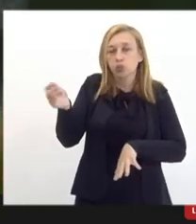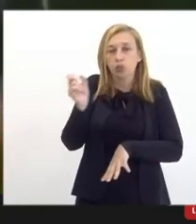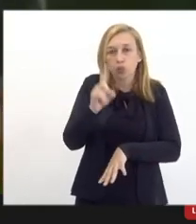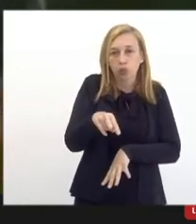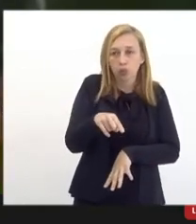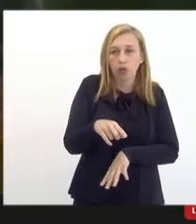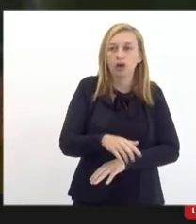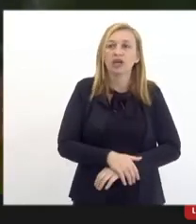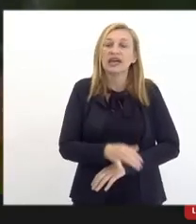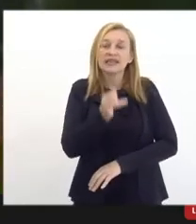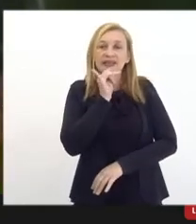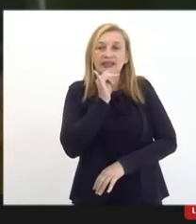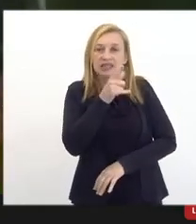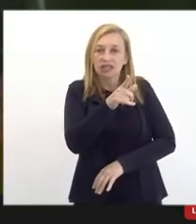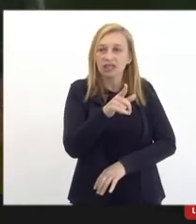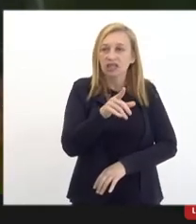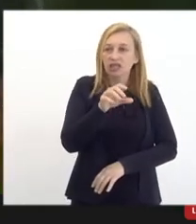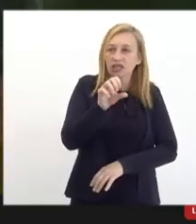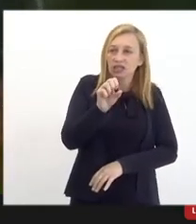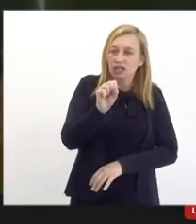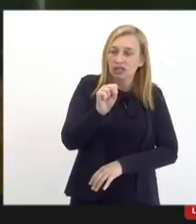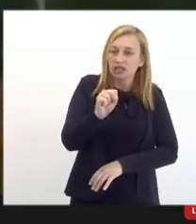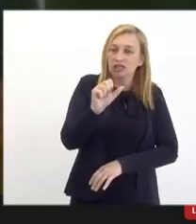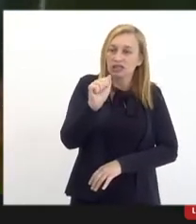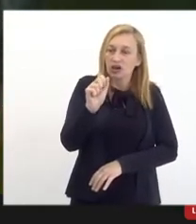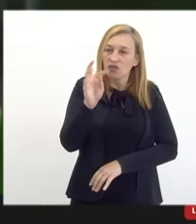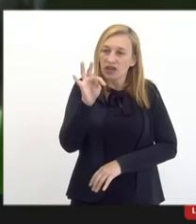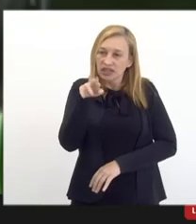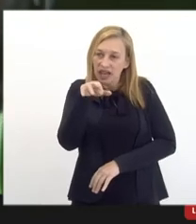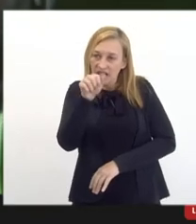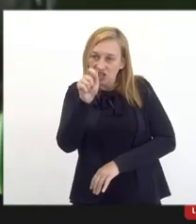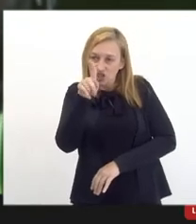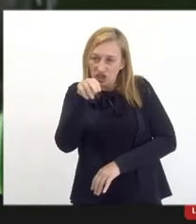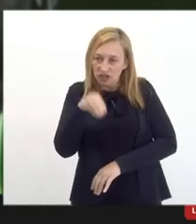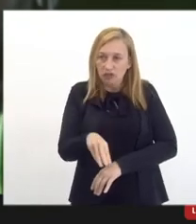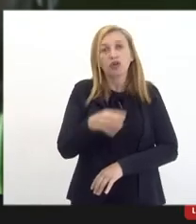Esse exemplo da salvatagem foi muito ilustrativo.